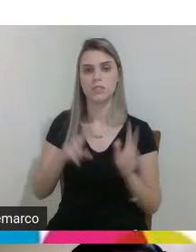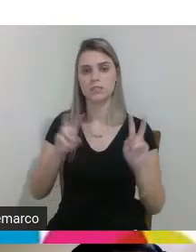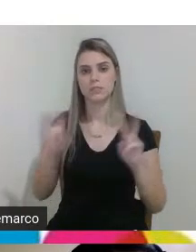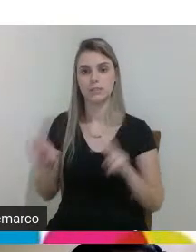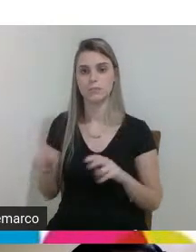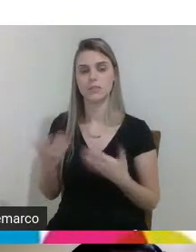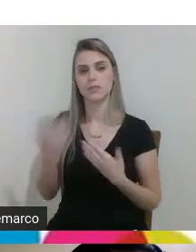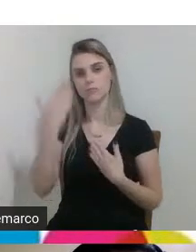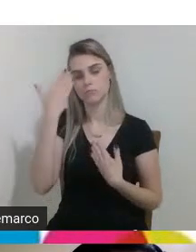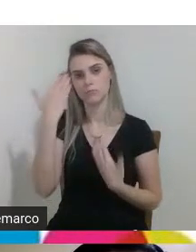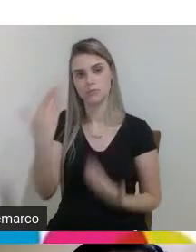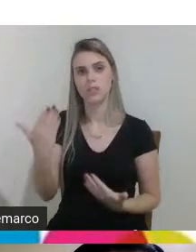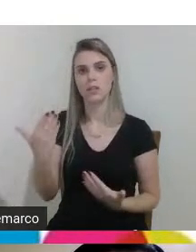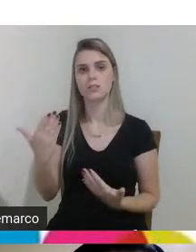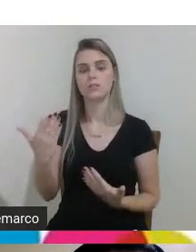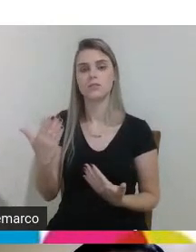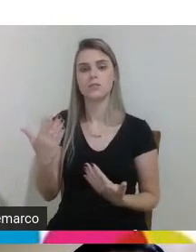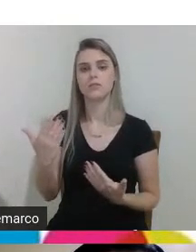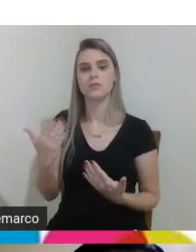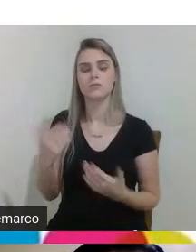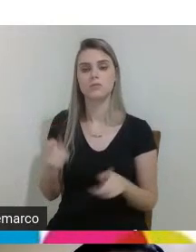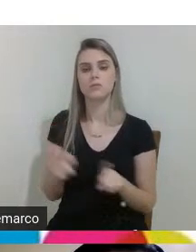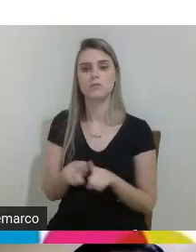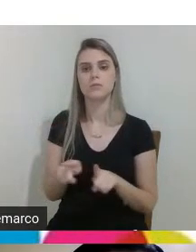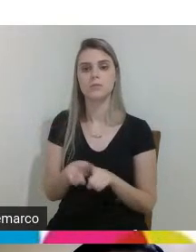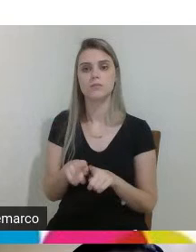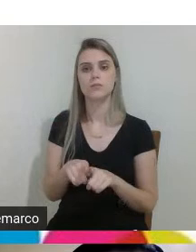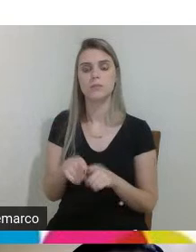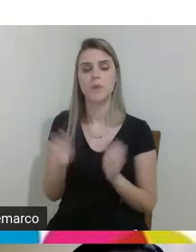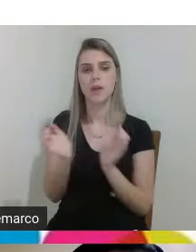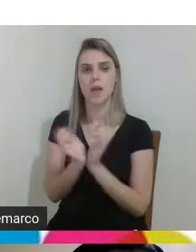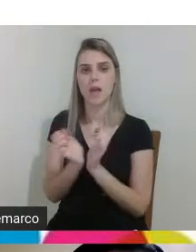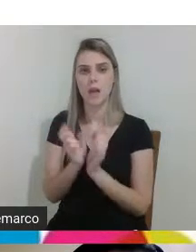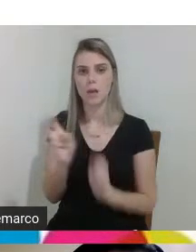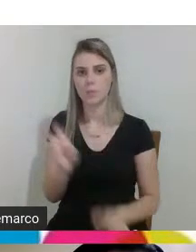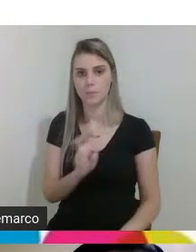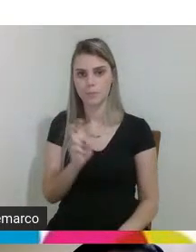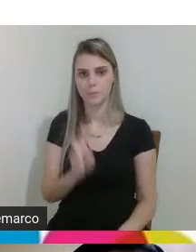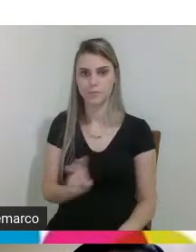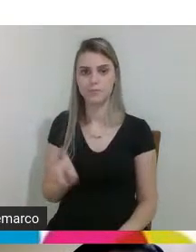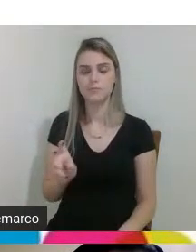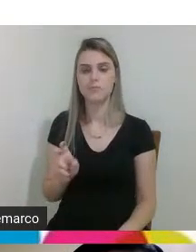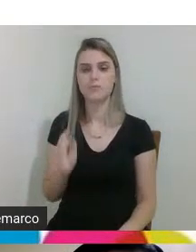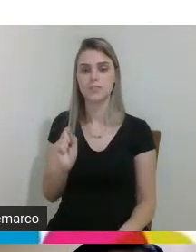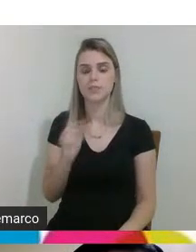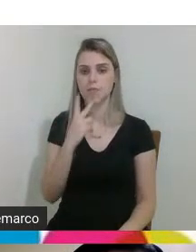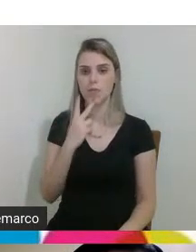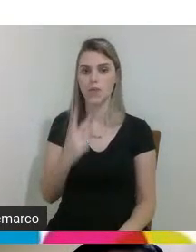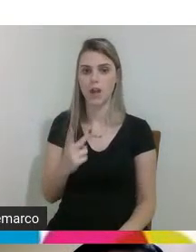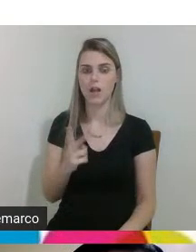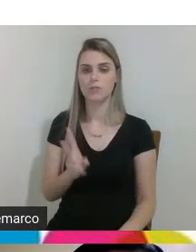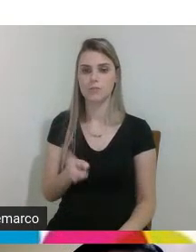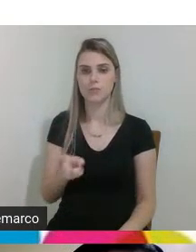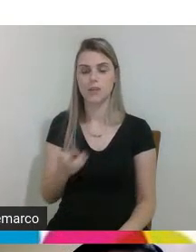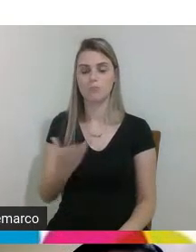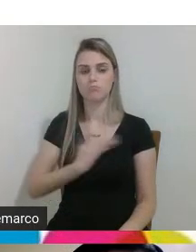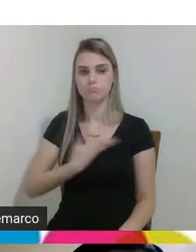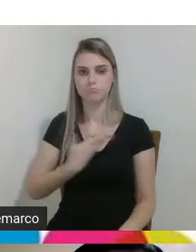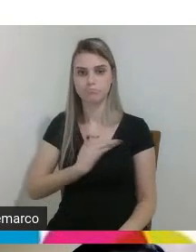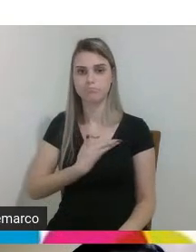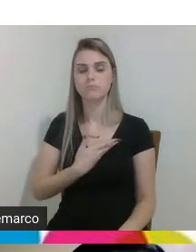aqui o meu agradecimento também aí a nossa a paixancheria aí que foi mencionada né sempre em parceira